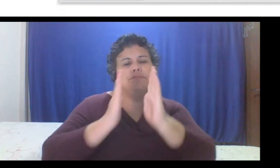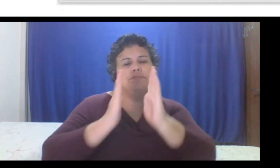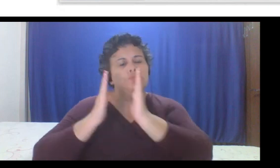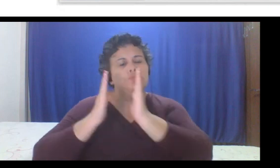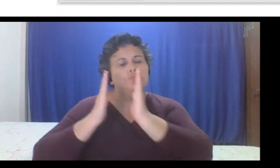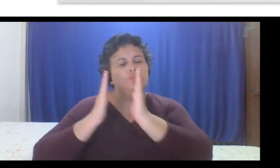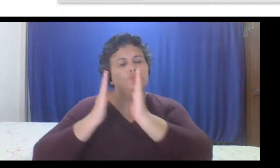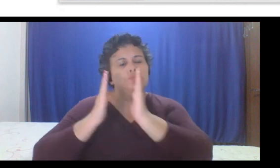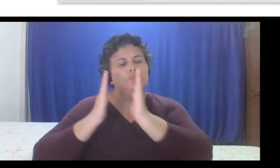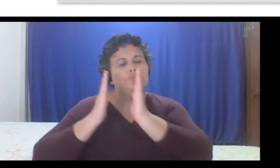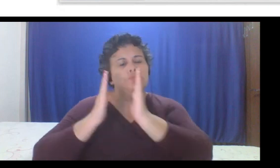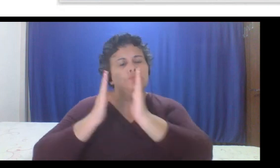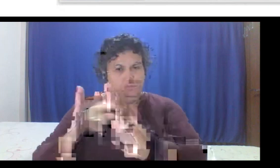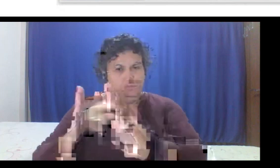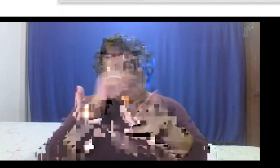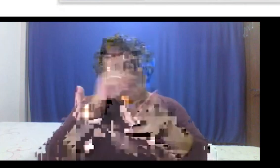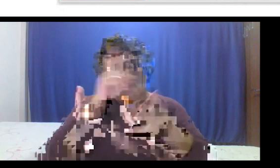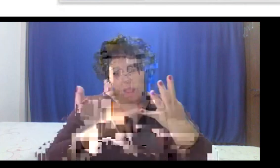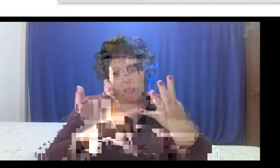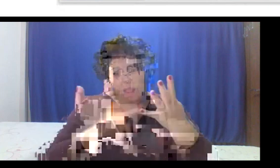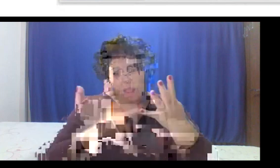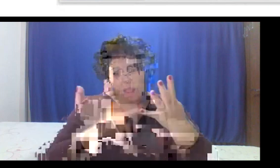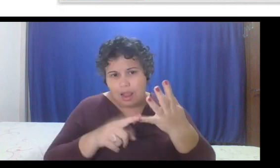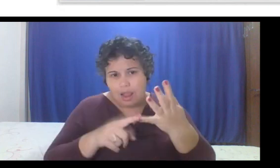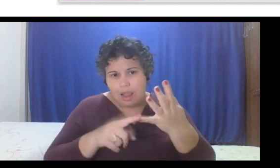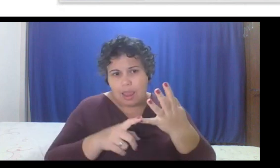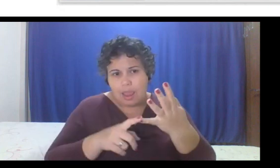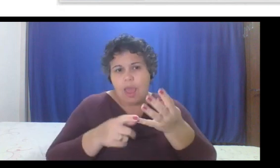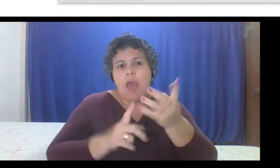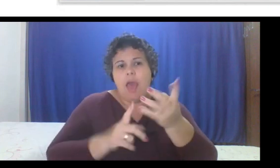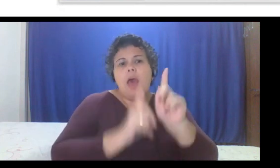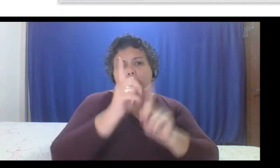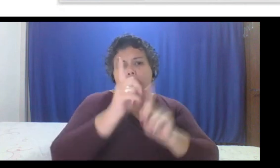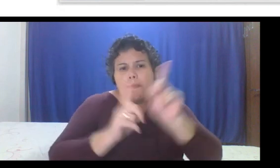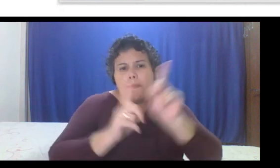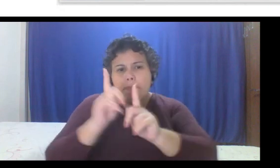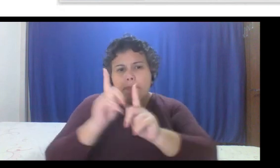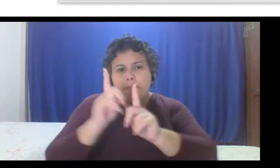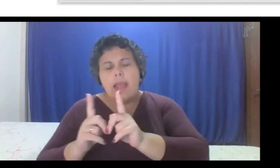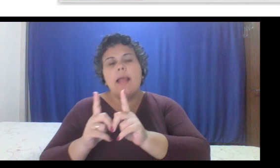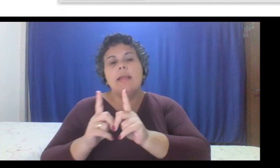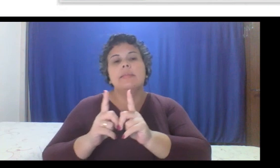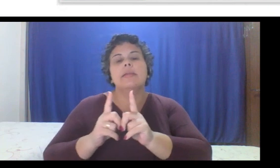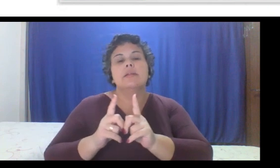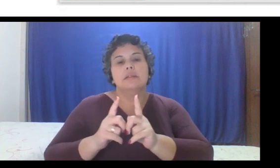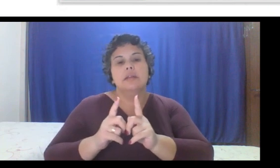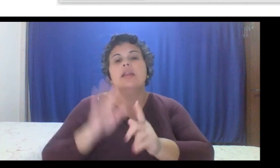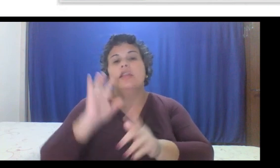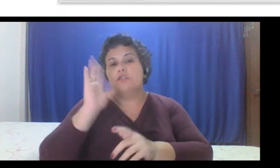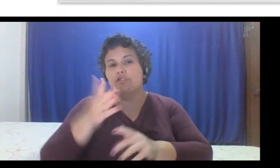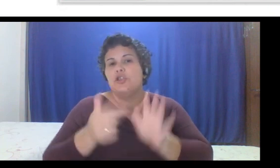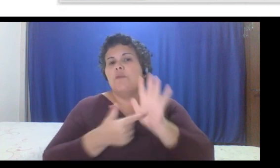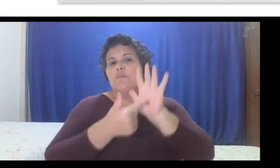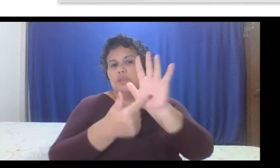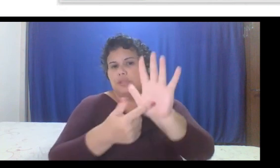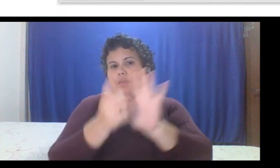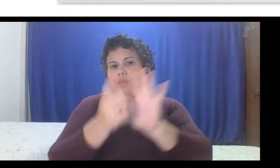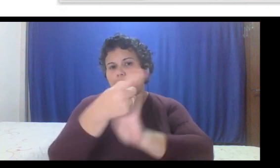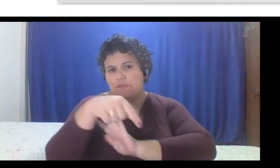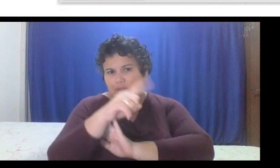aqui embaixo métricas de eficiência, né, lead time, throughput, aquelas visões que eu mostrei para vocês.